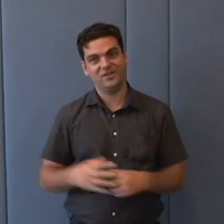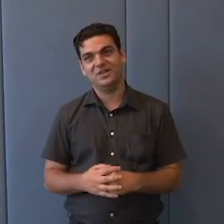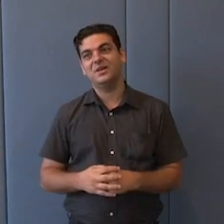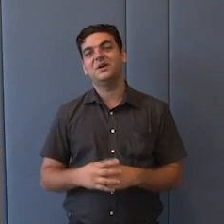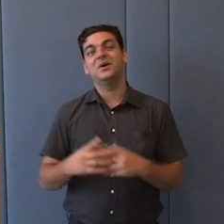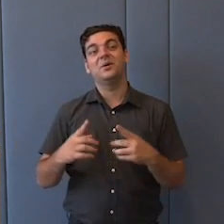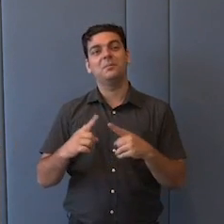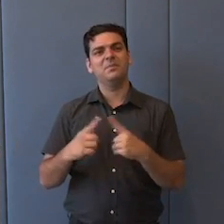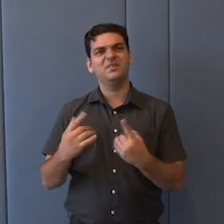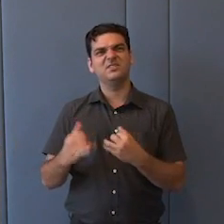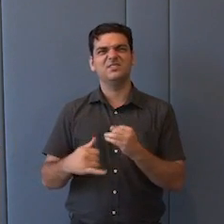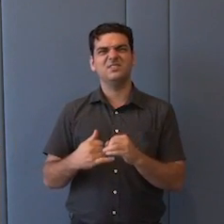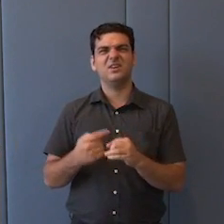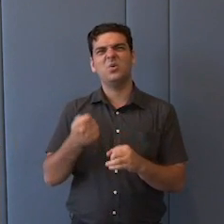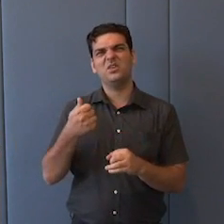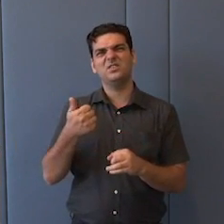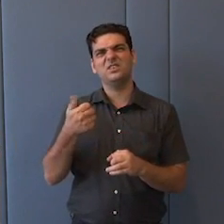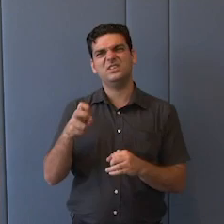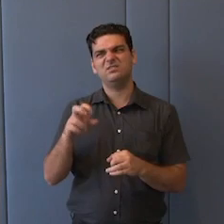internet, mas, sobretudo, acho que nos últimos 15 anos, talvez,